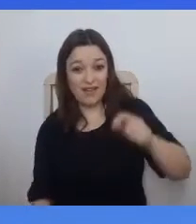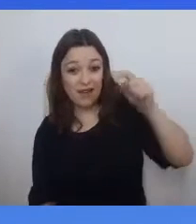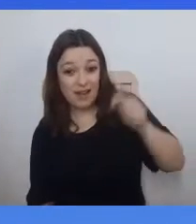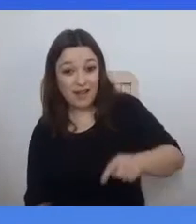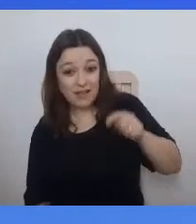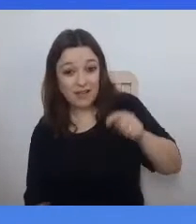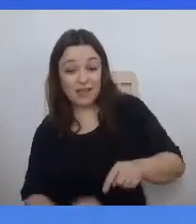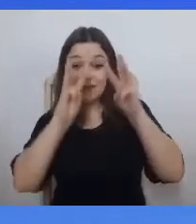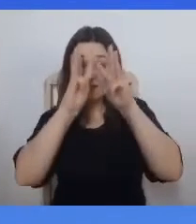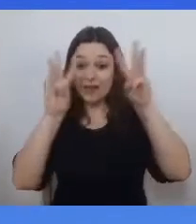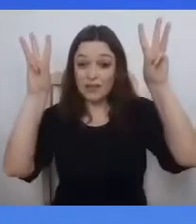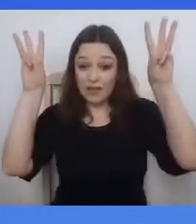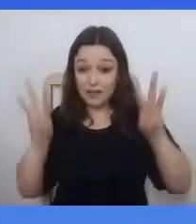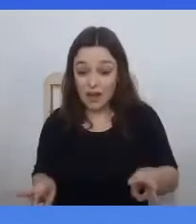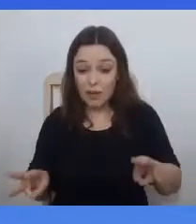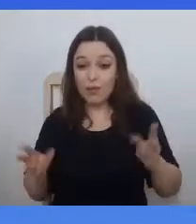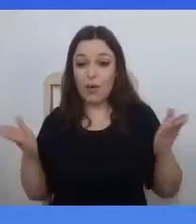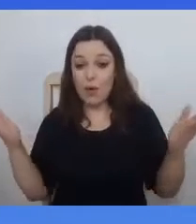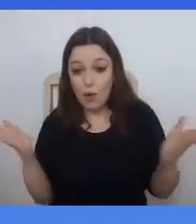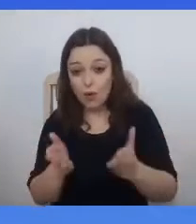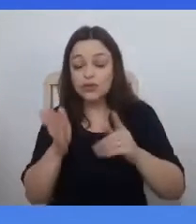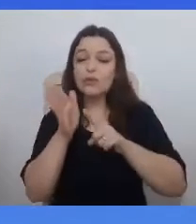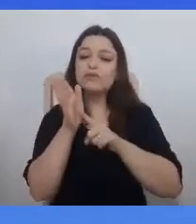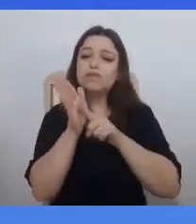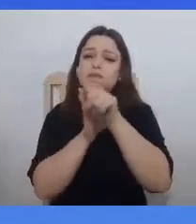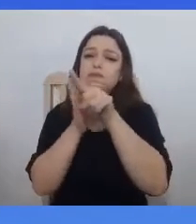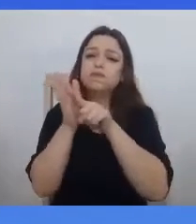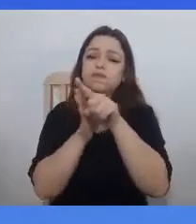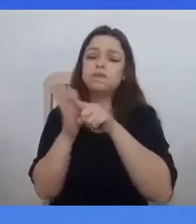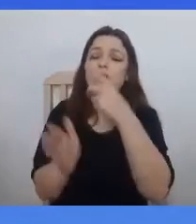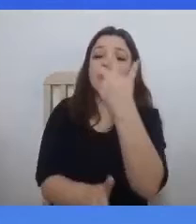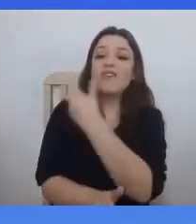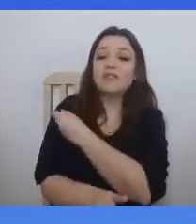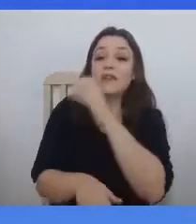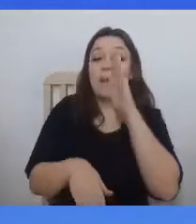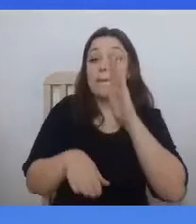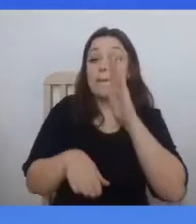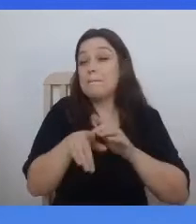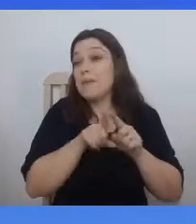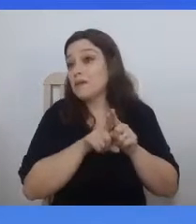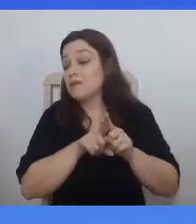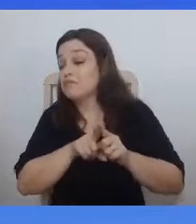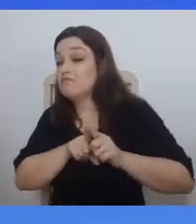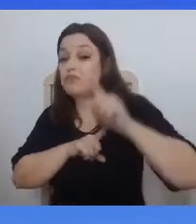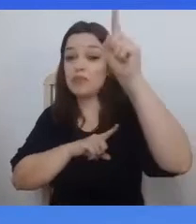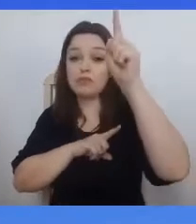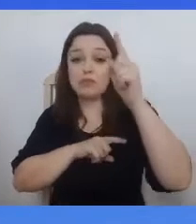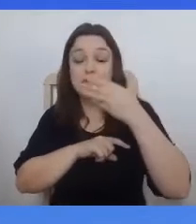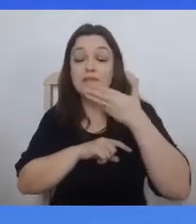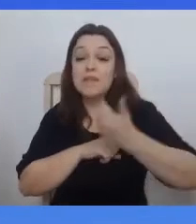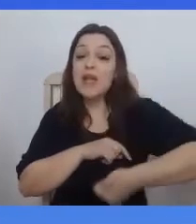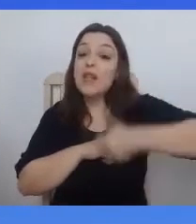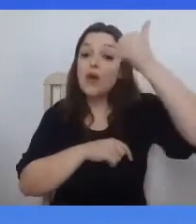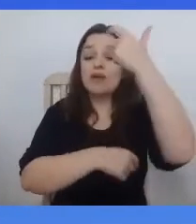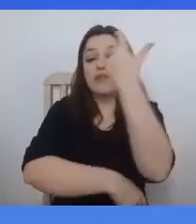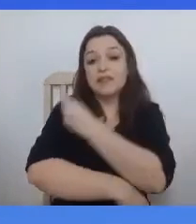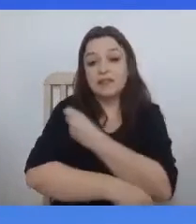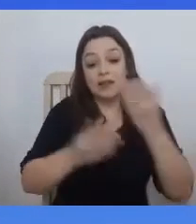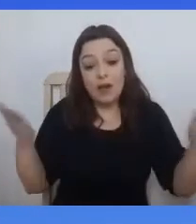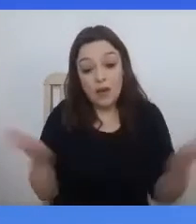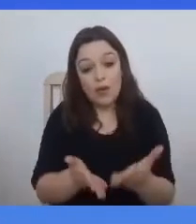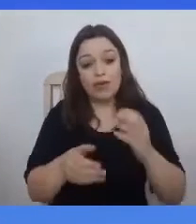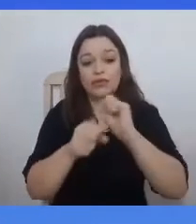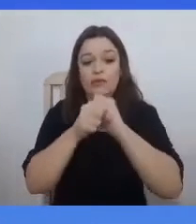hoje pesquisando a vacina mais promissora para essa pandemia que, hoje, nós estamos vivenciando. O